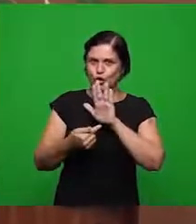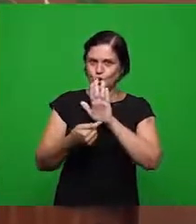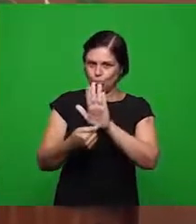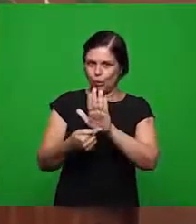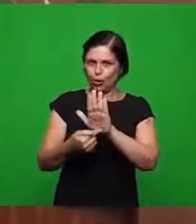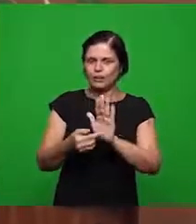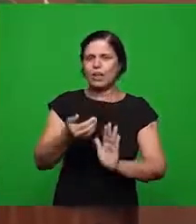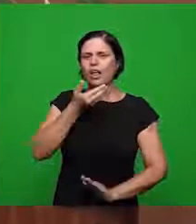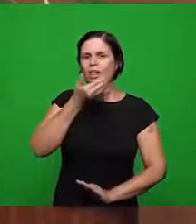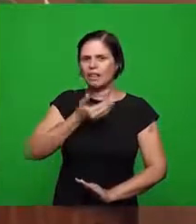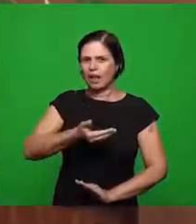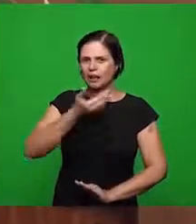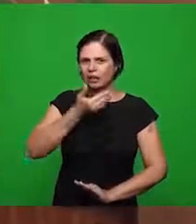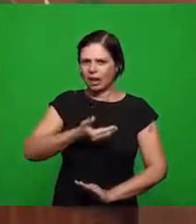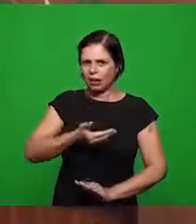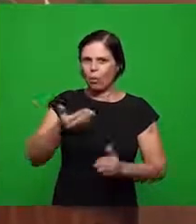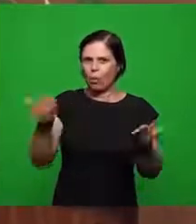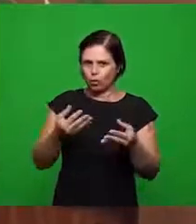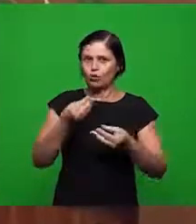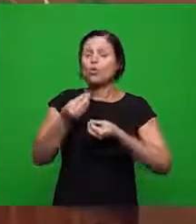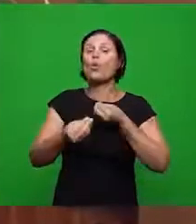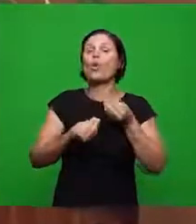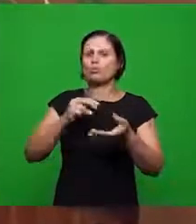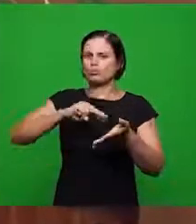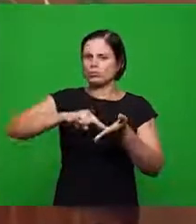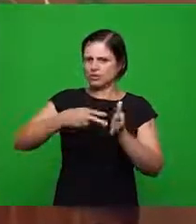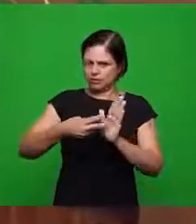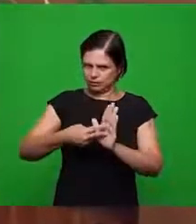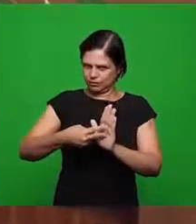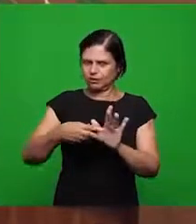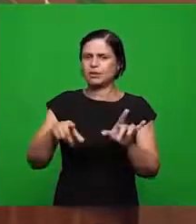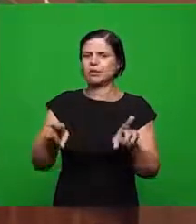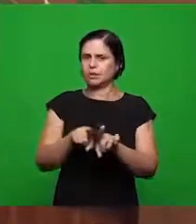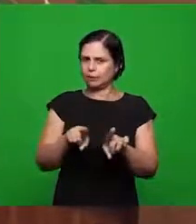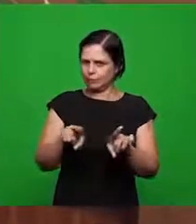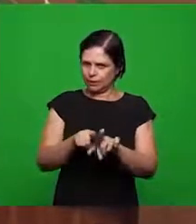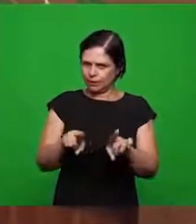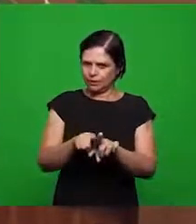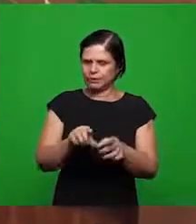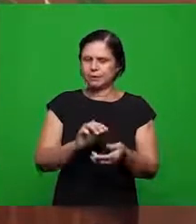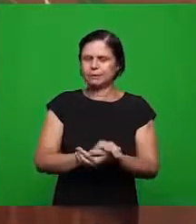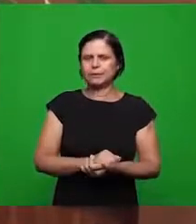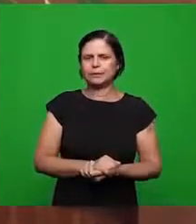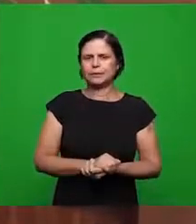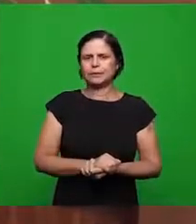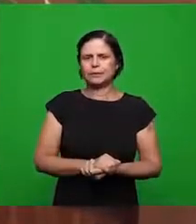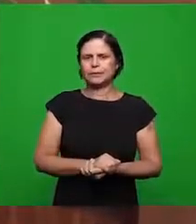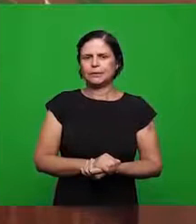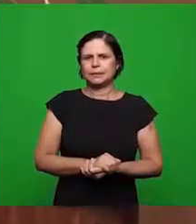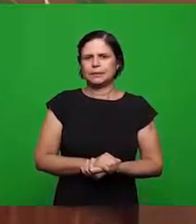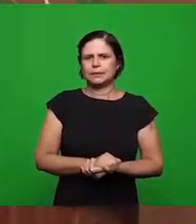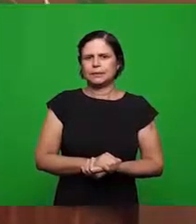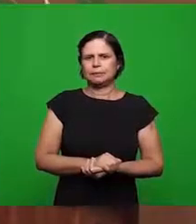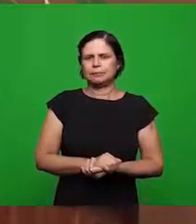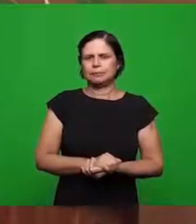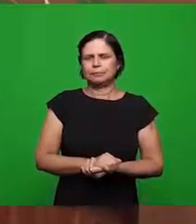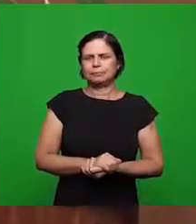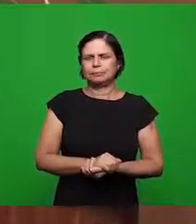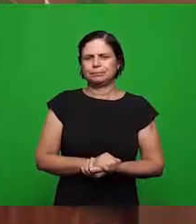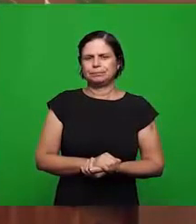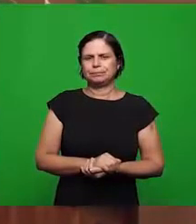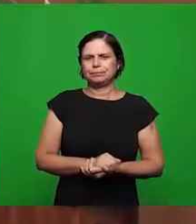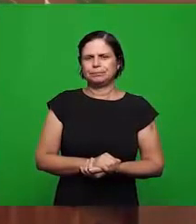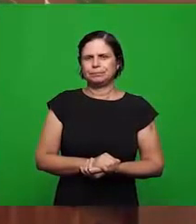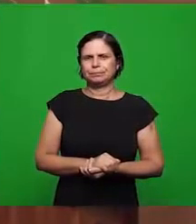natal desse dia e ainda também e também ela estará transmitindo